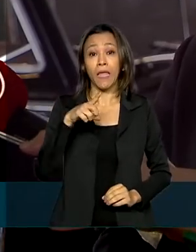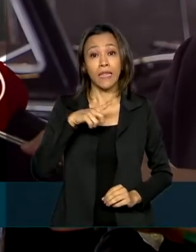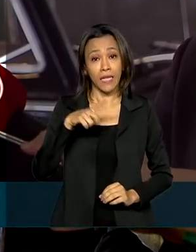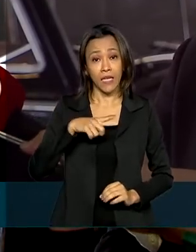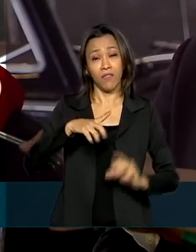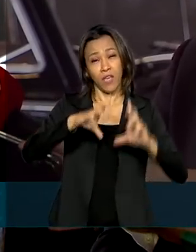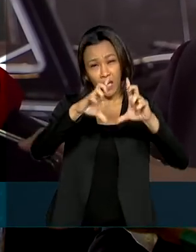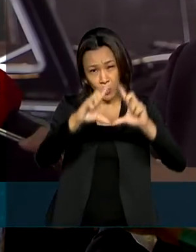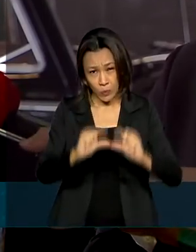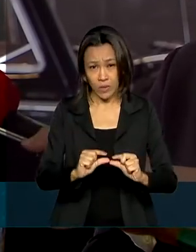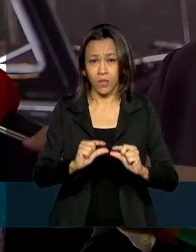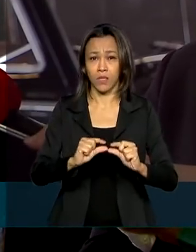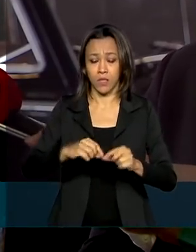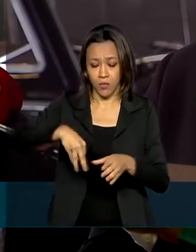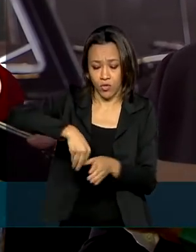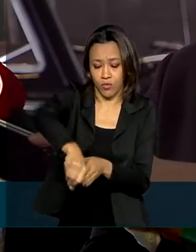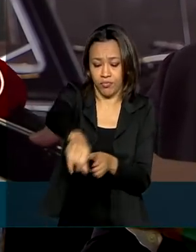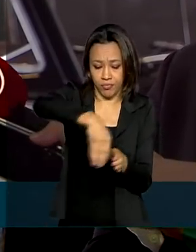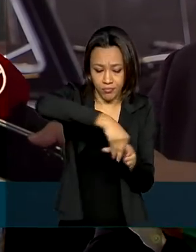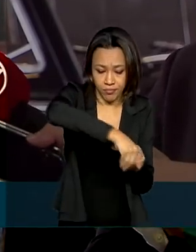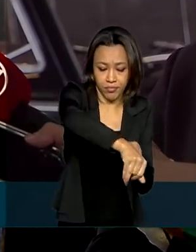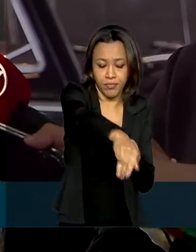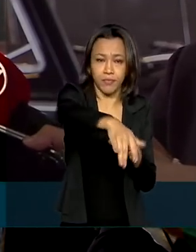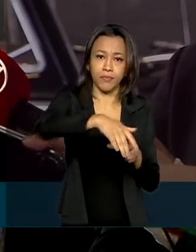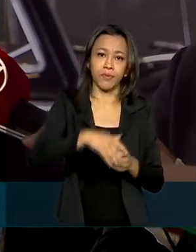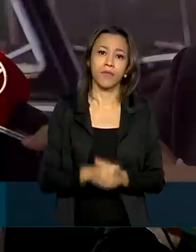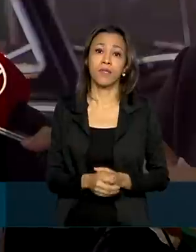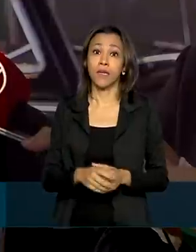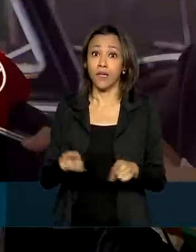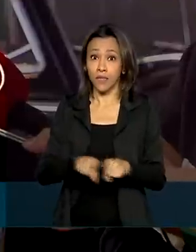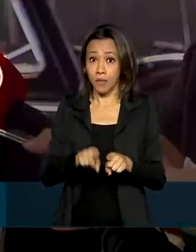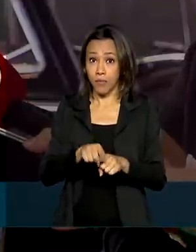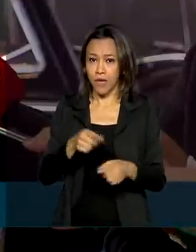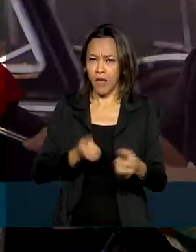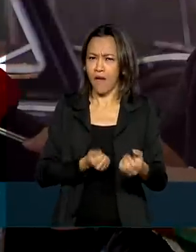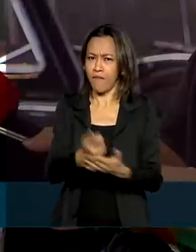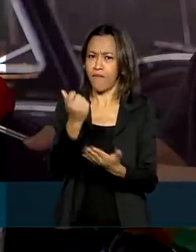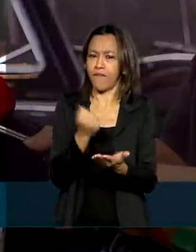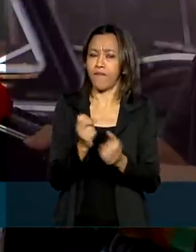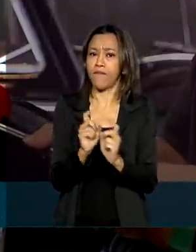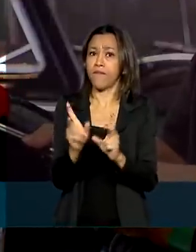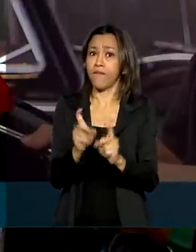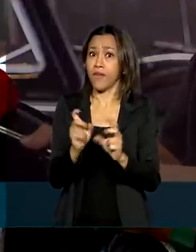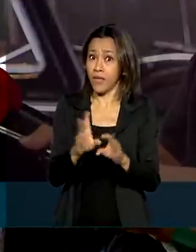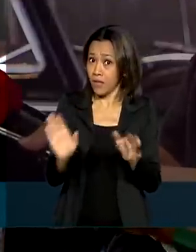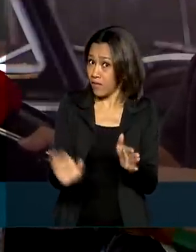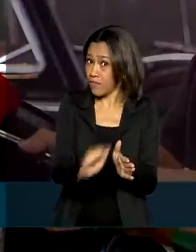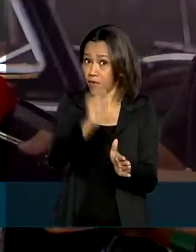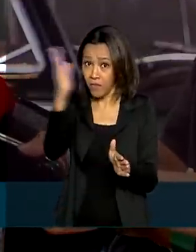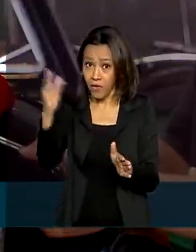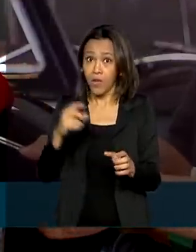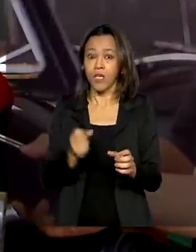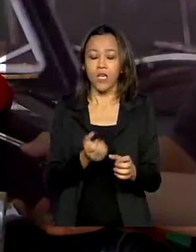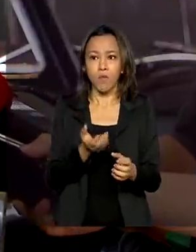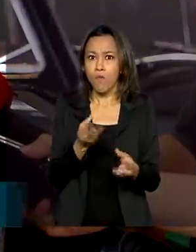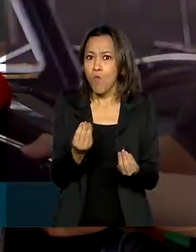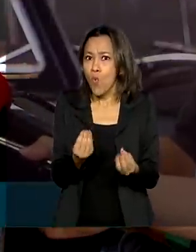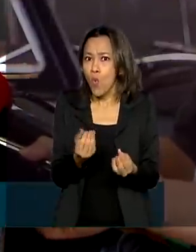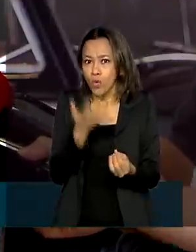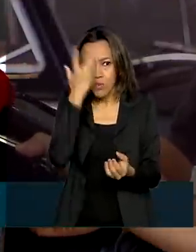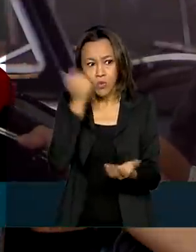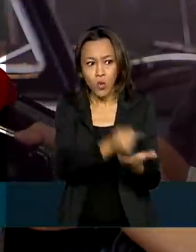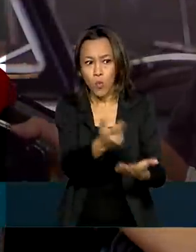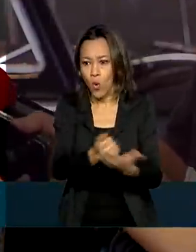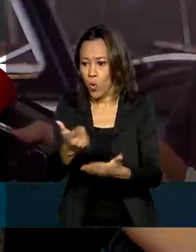safra, teve exportação muito alta e teve aumento de consumo interno. Então, essa tirada